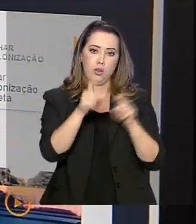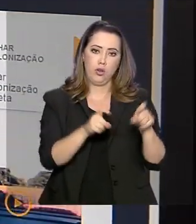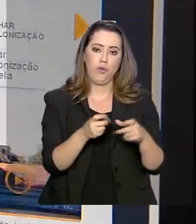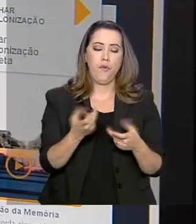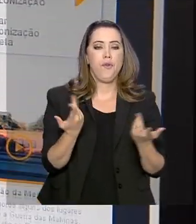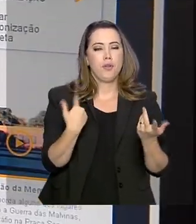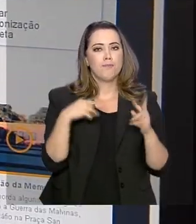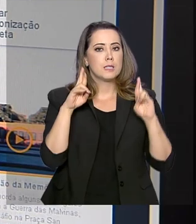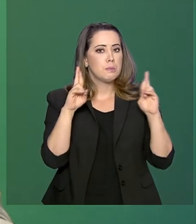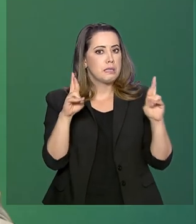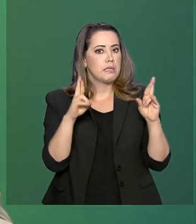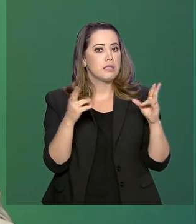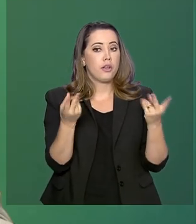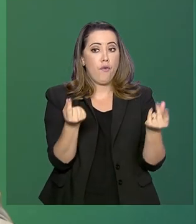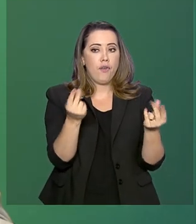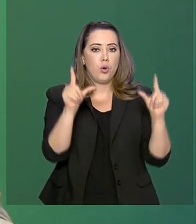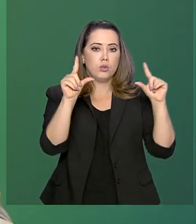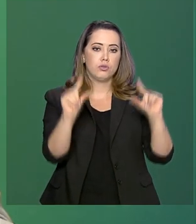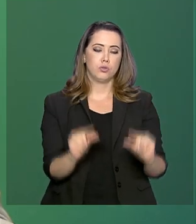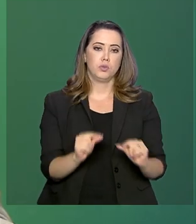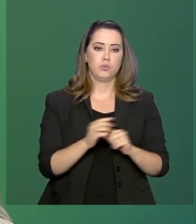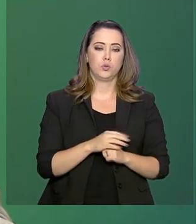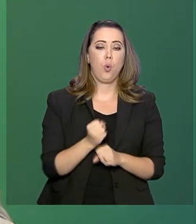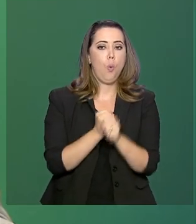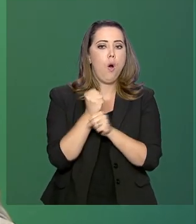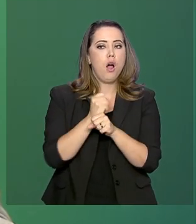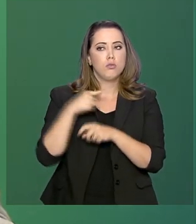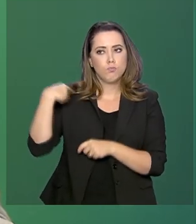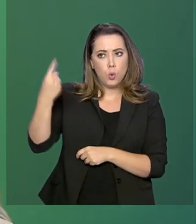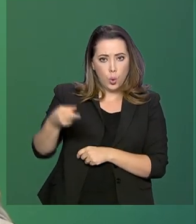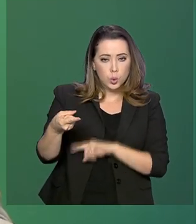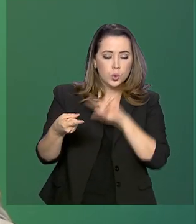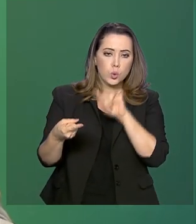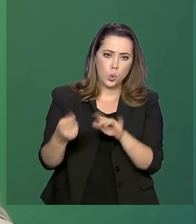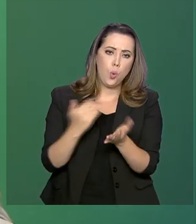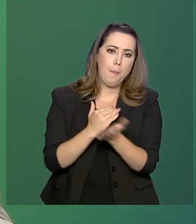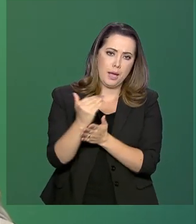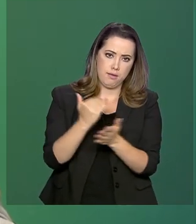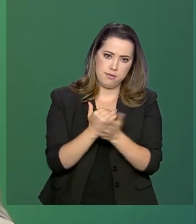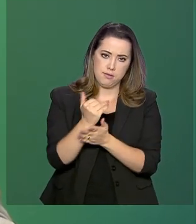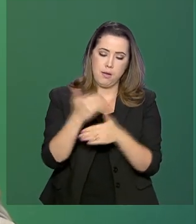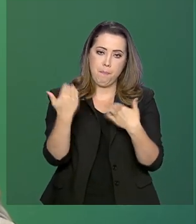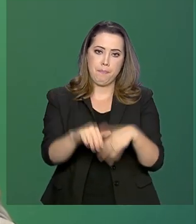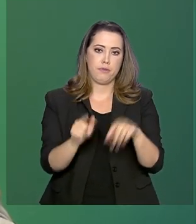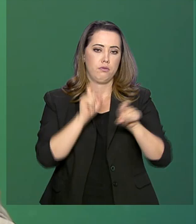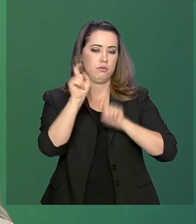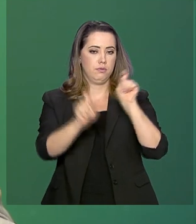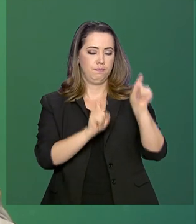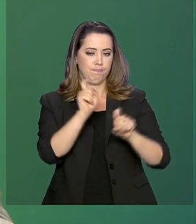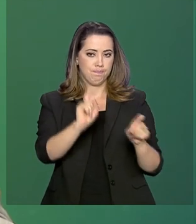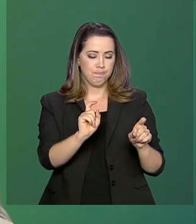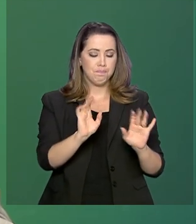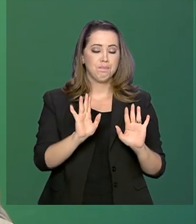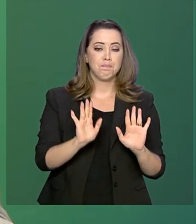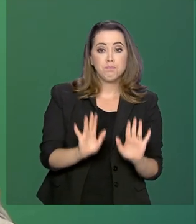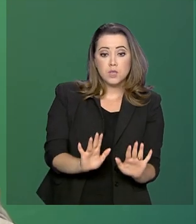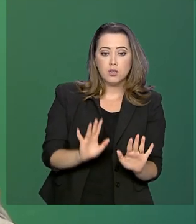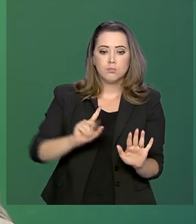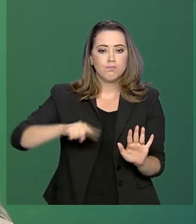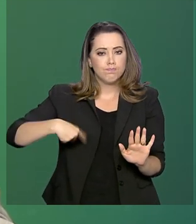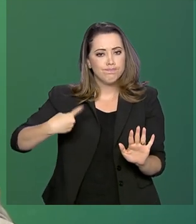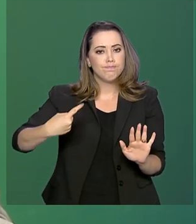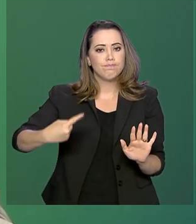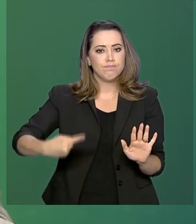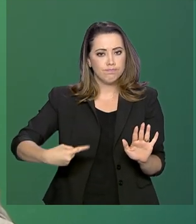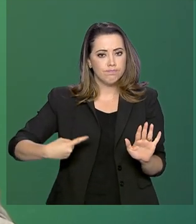gasto diminua. O ano que vem a gente vai ter pela primeira vez o começo do digital e a partir daí é uma contagem